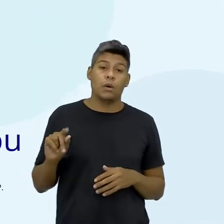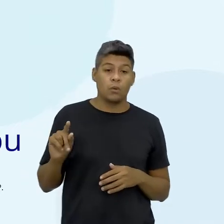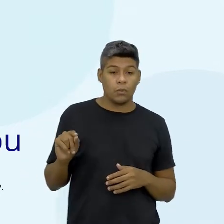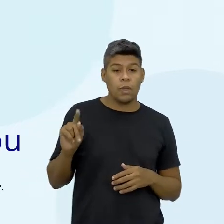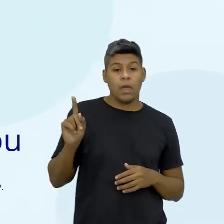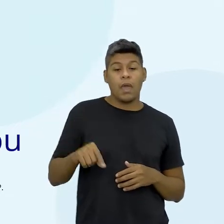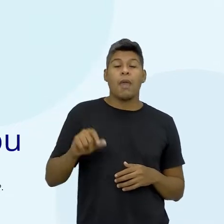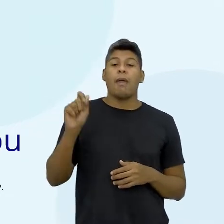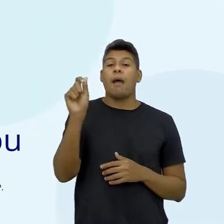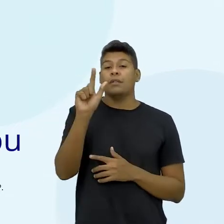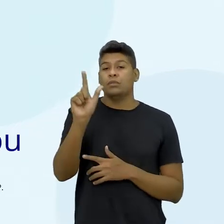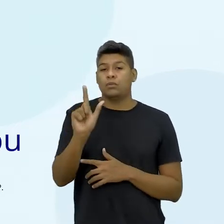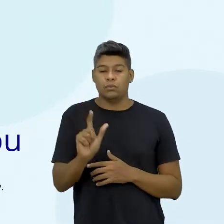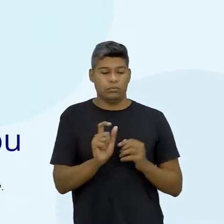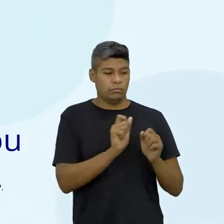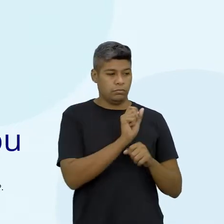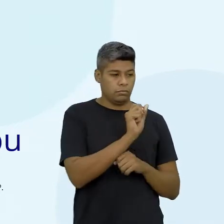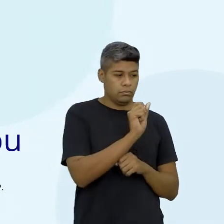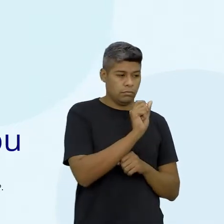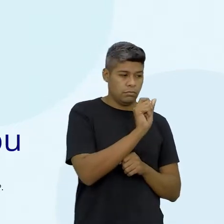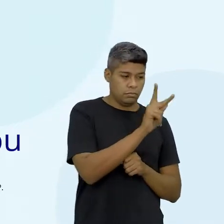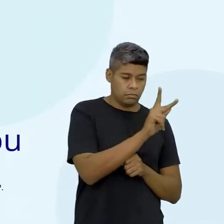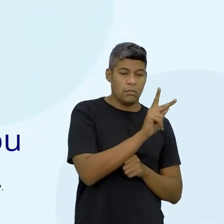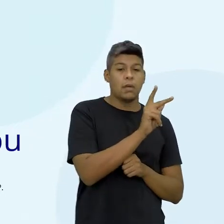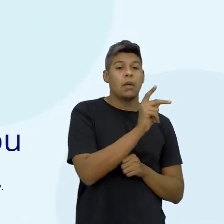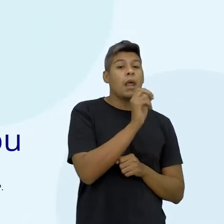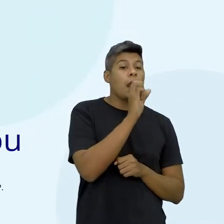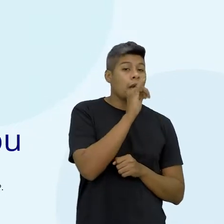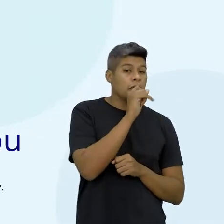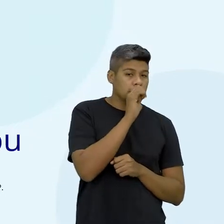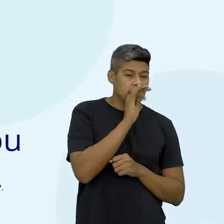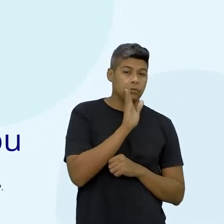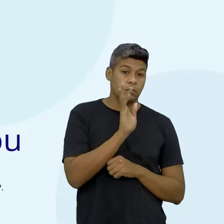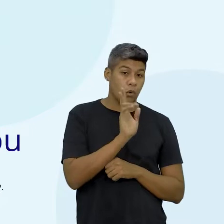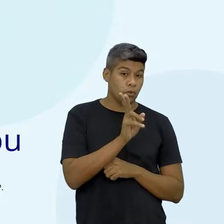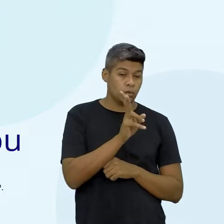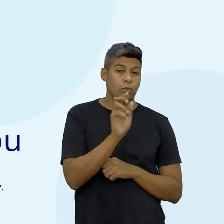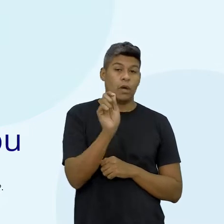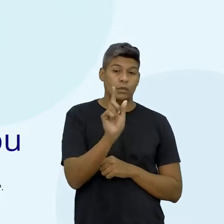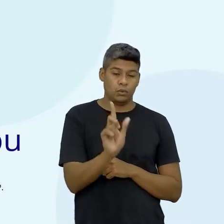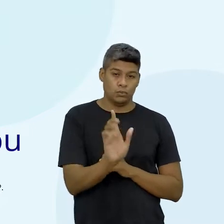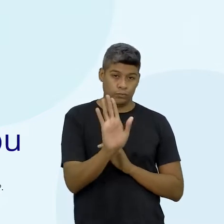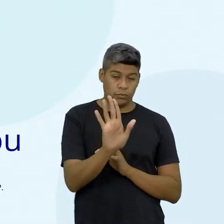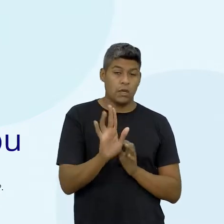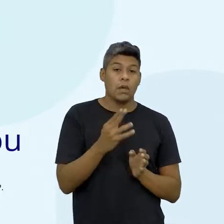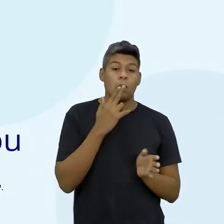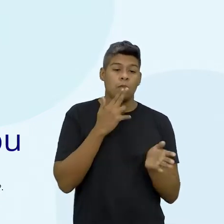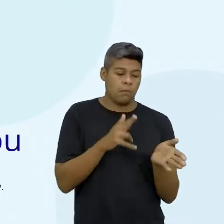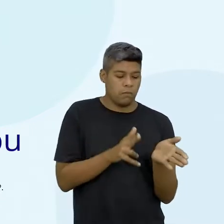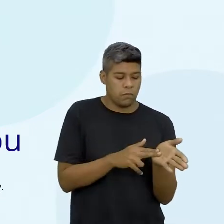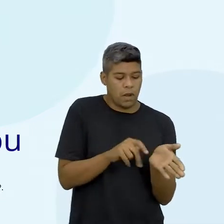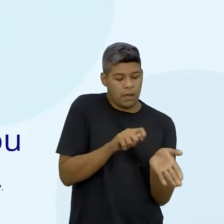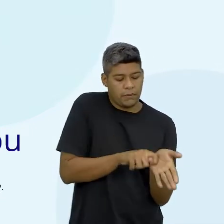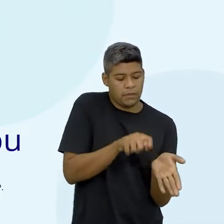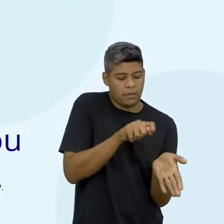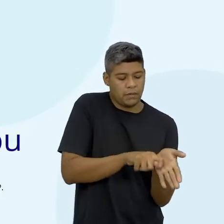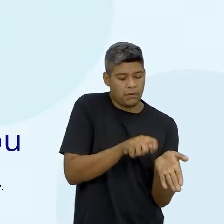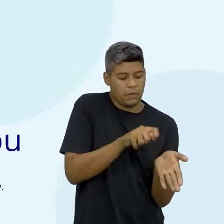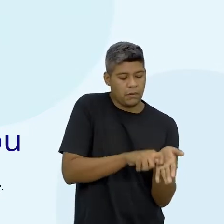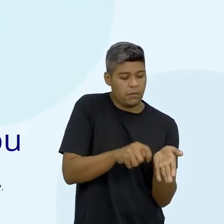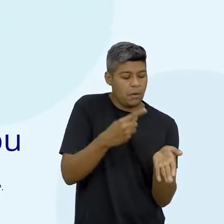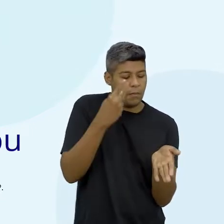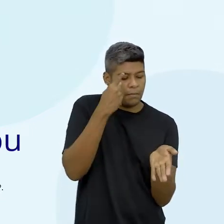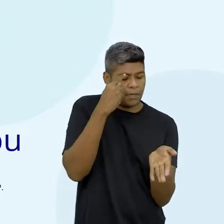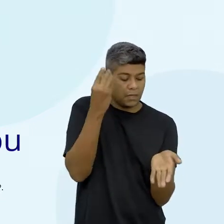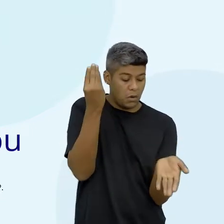bloquinho azul, aí o segundo bloquinho que nós estamos, nós escrevemos uma carta pra nós mesmos, e pensamos aí,